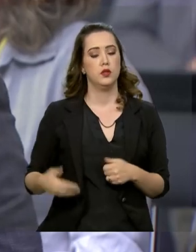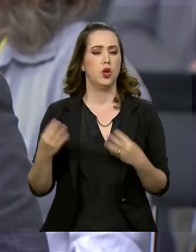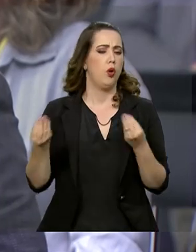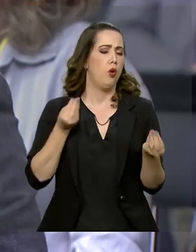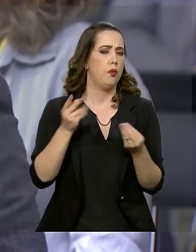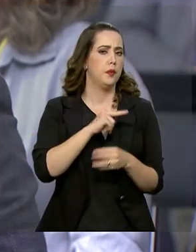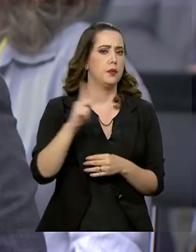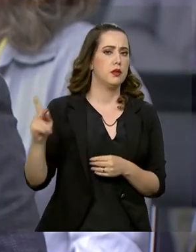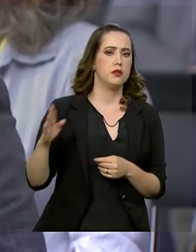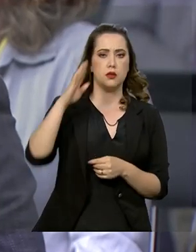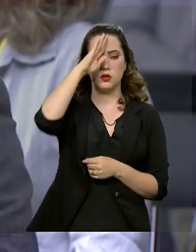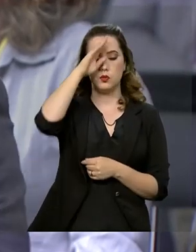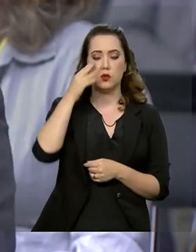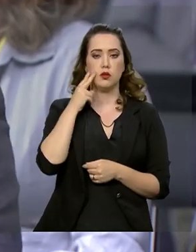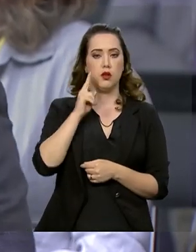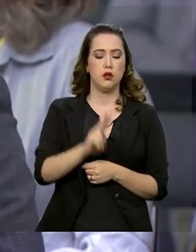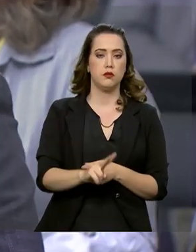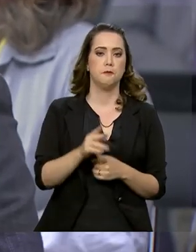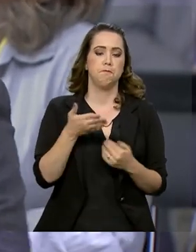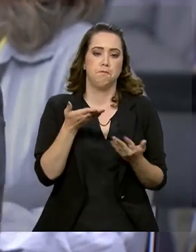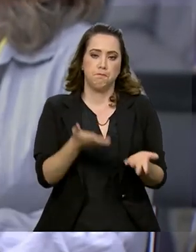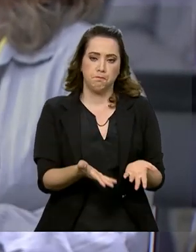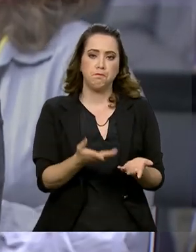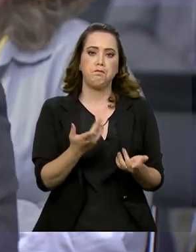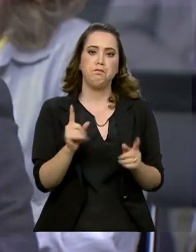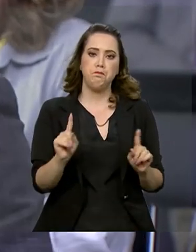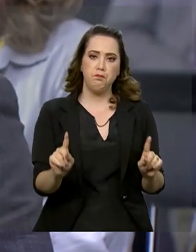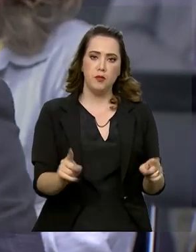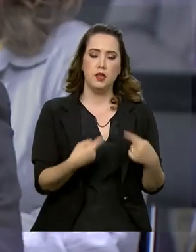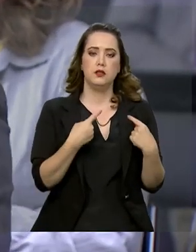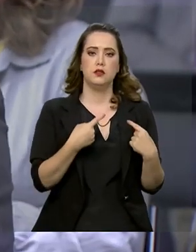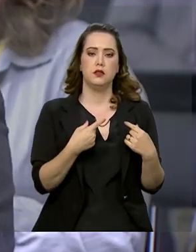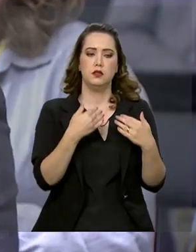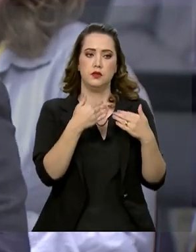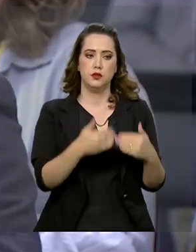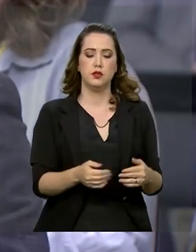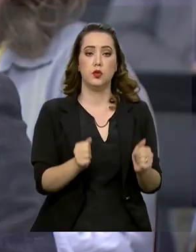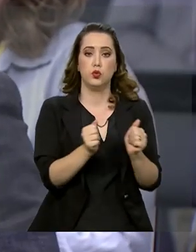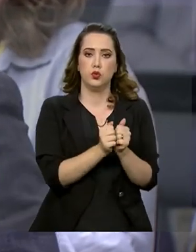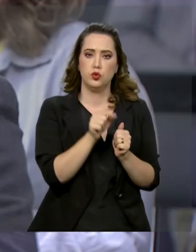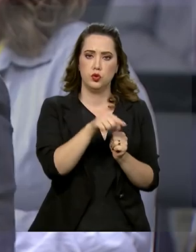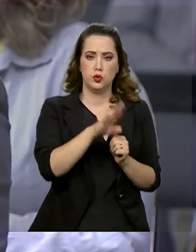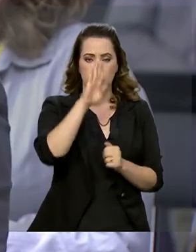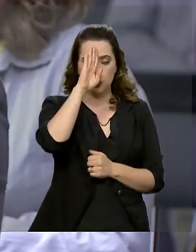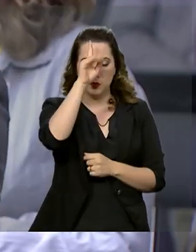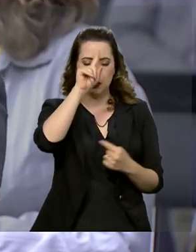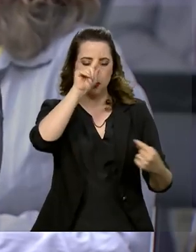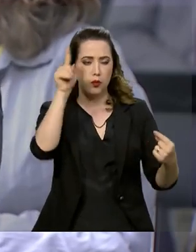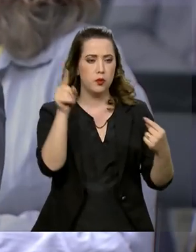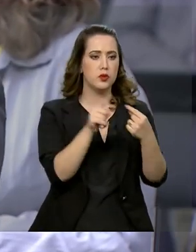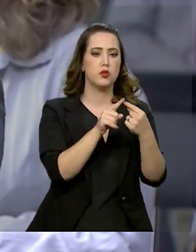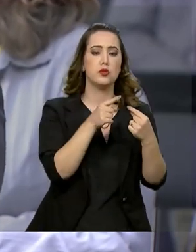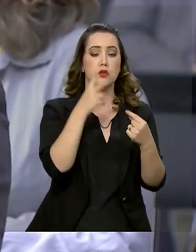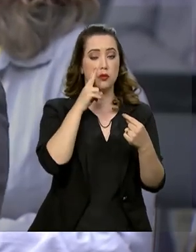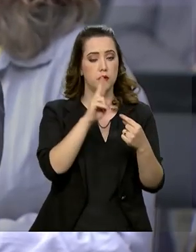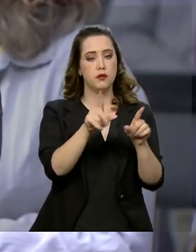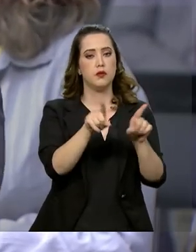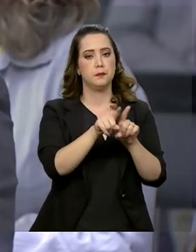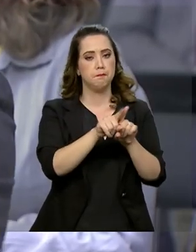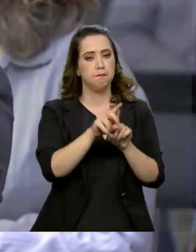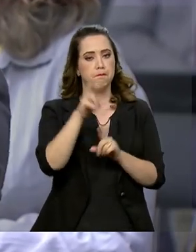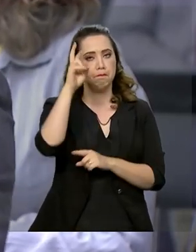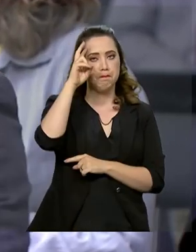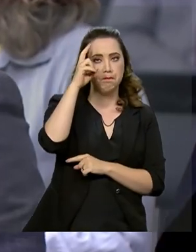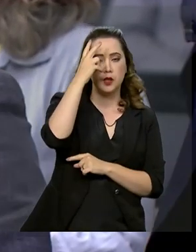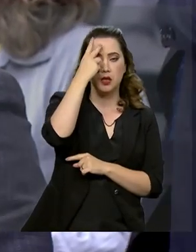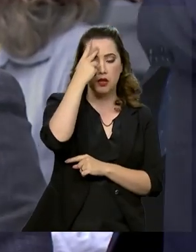como é que o presidente está tentando lidar com esses desafios que estão colocados, em termos de prioridade e também considerando essa reflexão